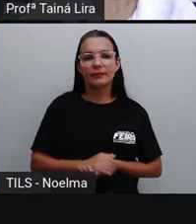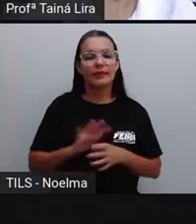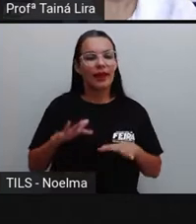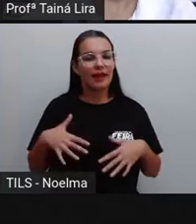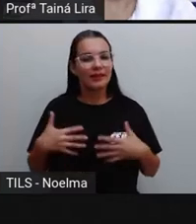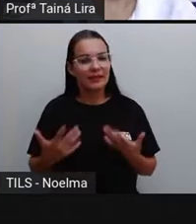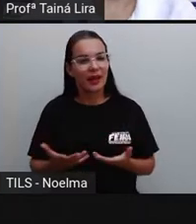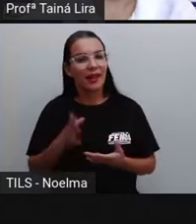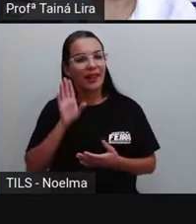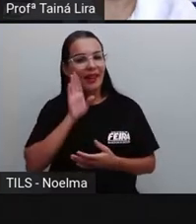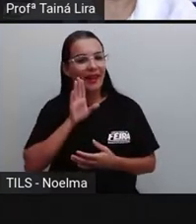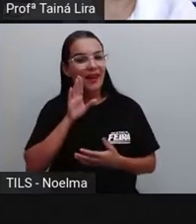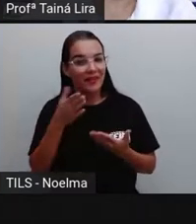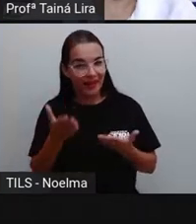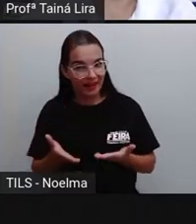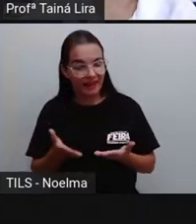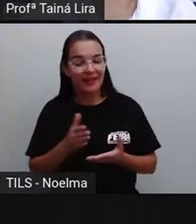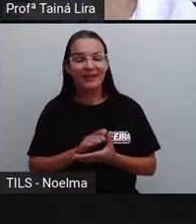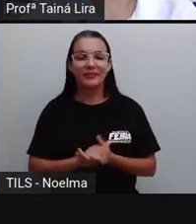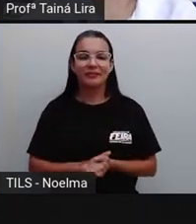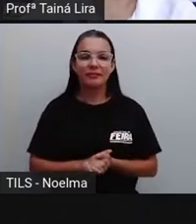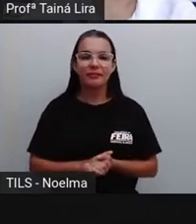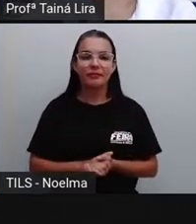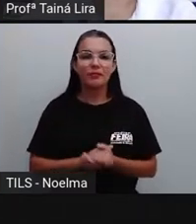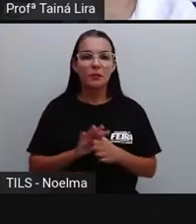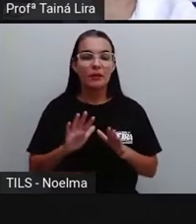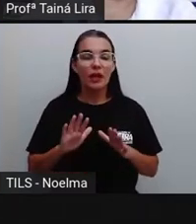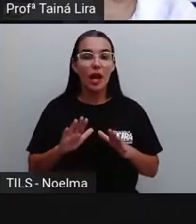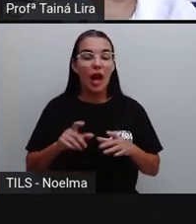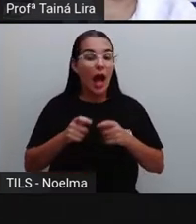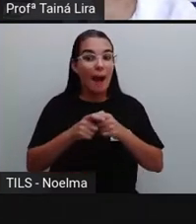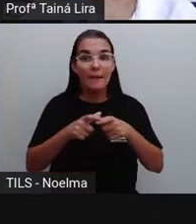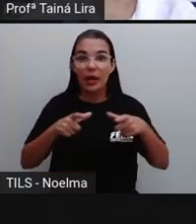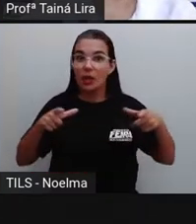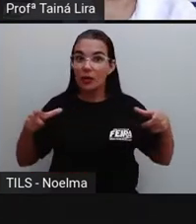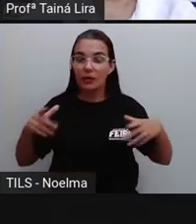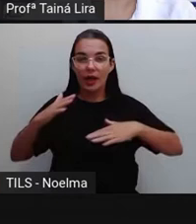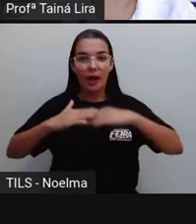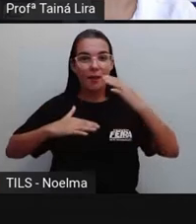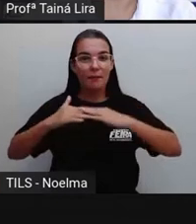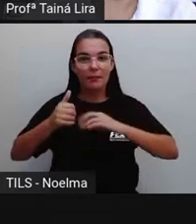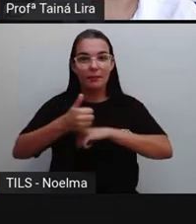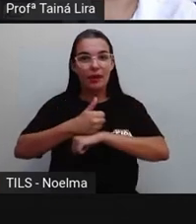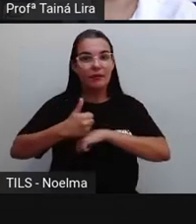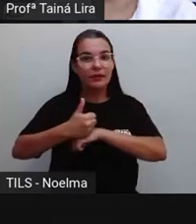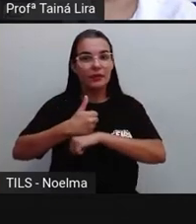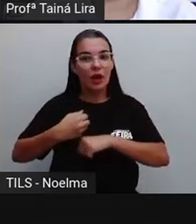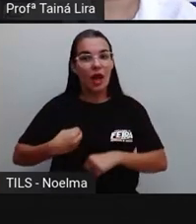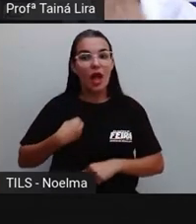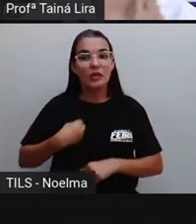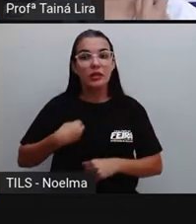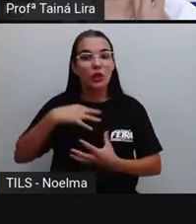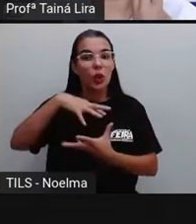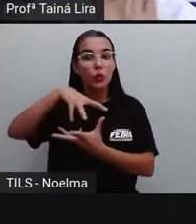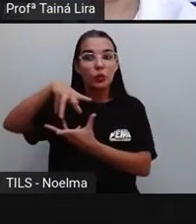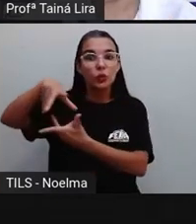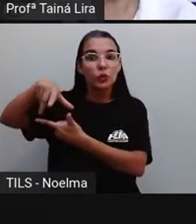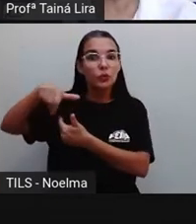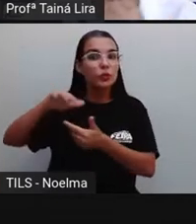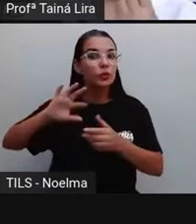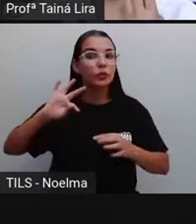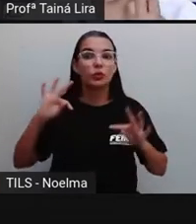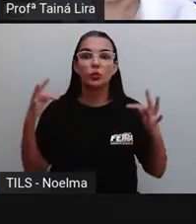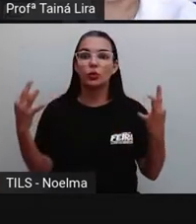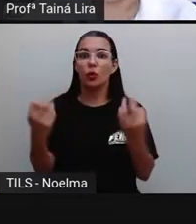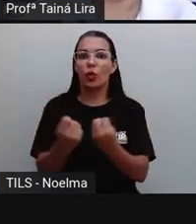Então, interessante, né? A maioria das profissões, elas existem em todo mundo. E a gente vai ver